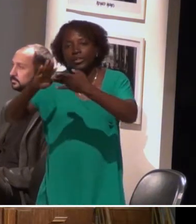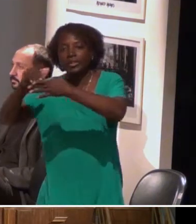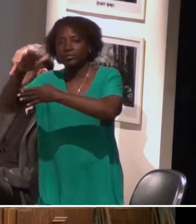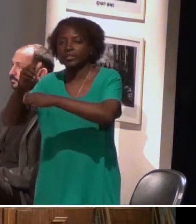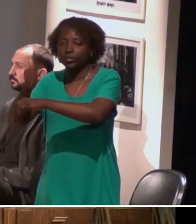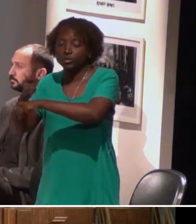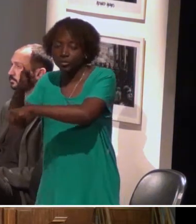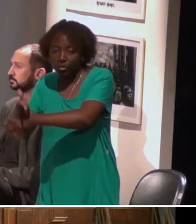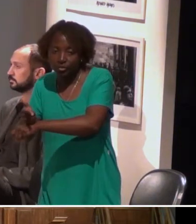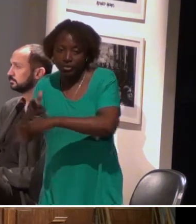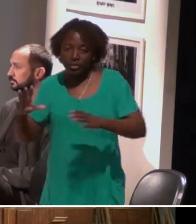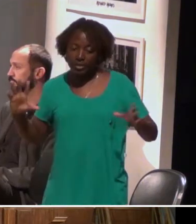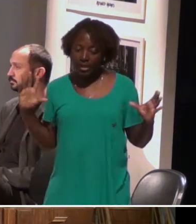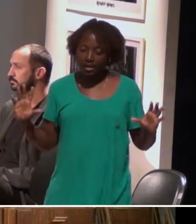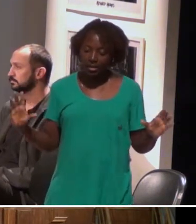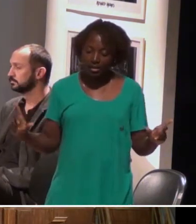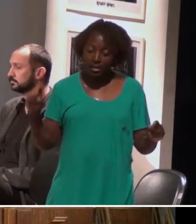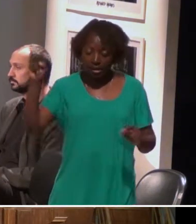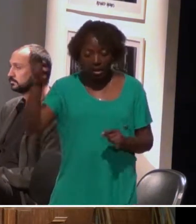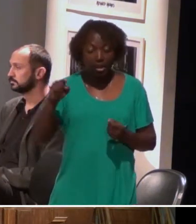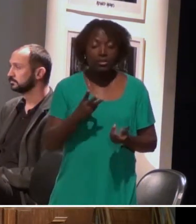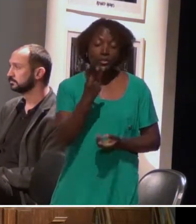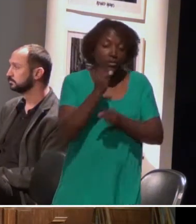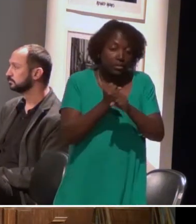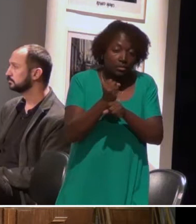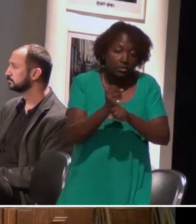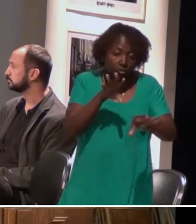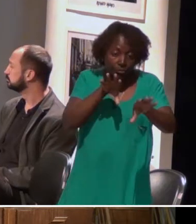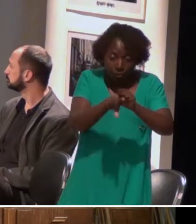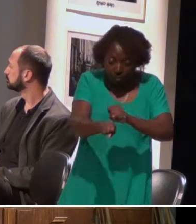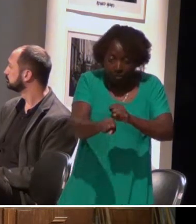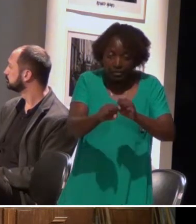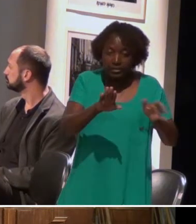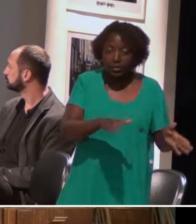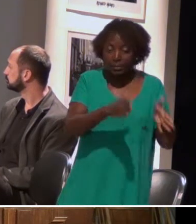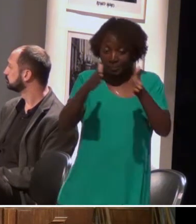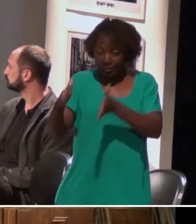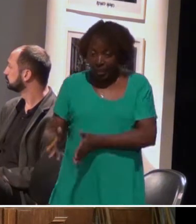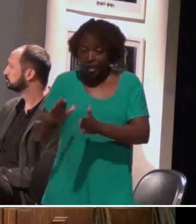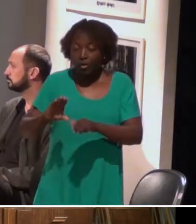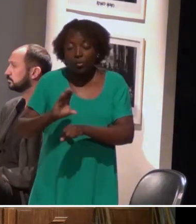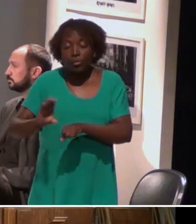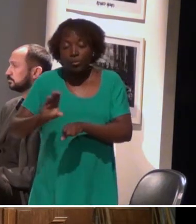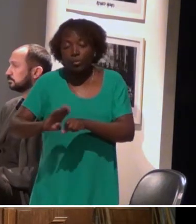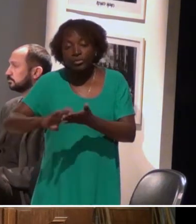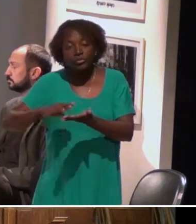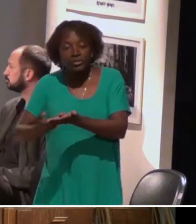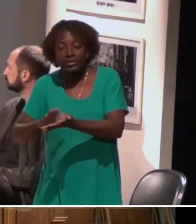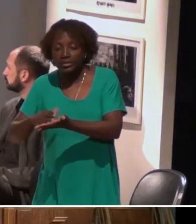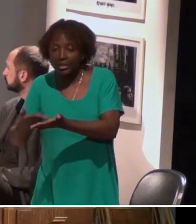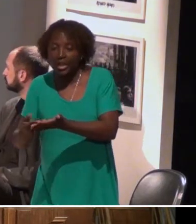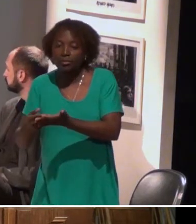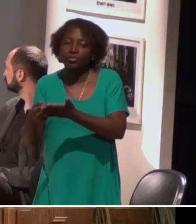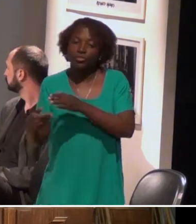você terminar o curso completo de Libras no CAIS-DF, são três anos. Logo após, vem o curso de intérprete educacional, a gente chama de intérprete